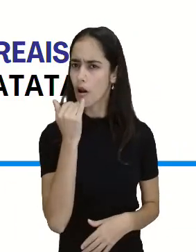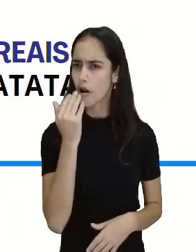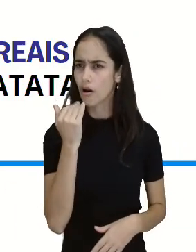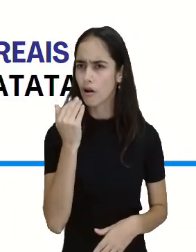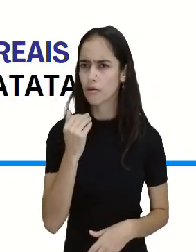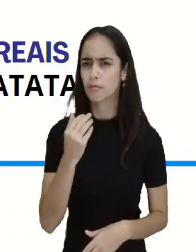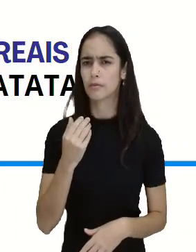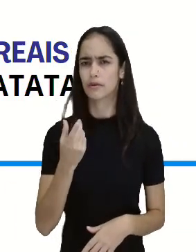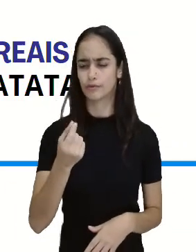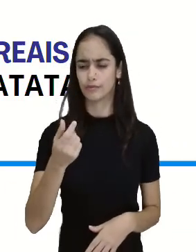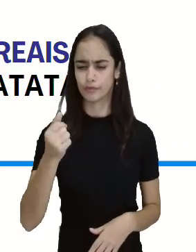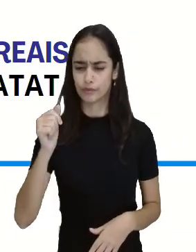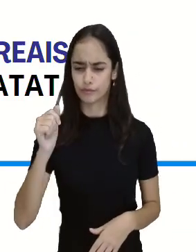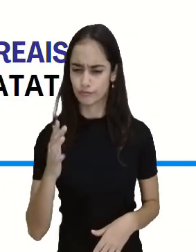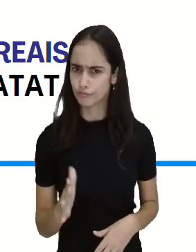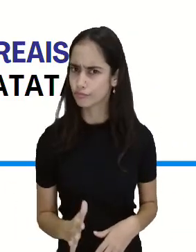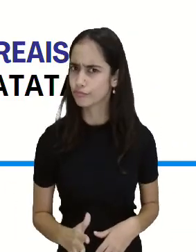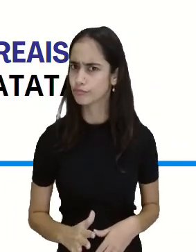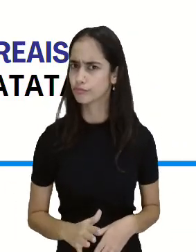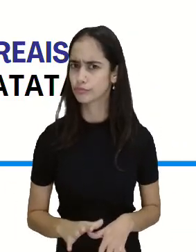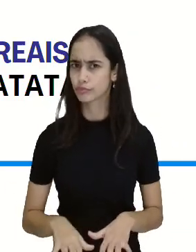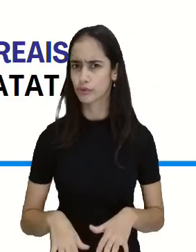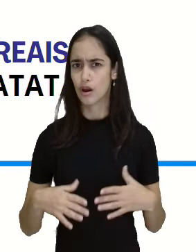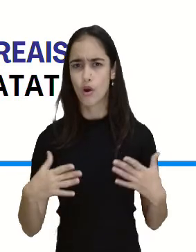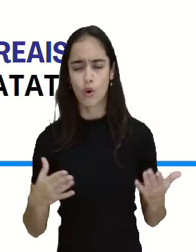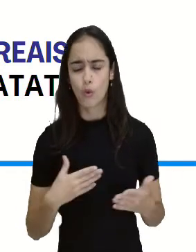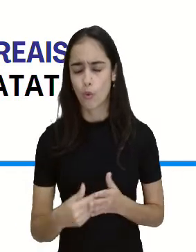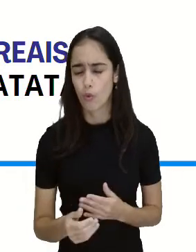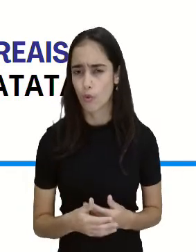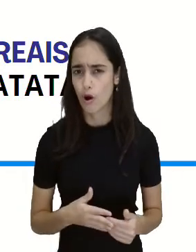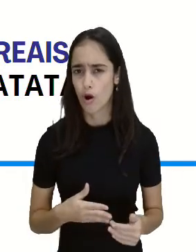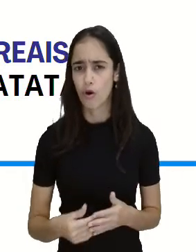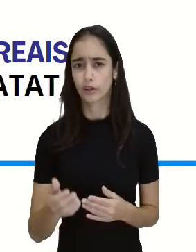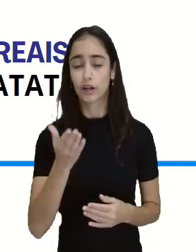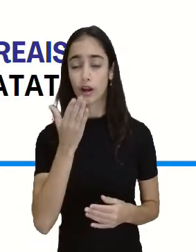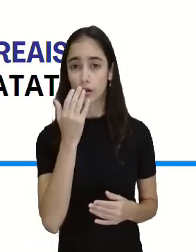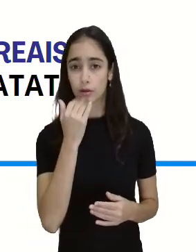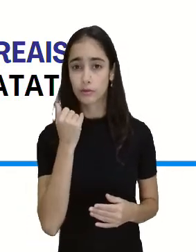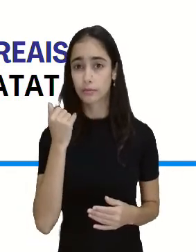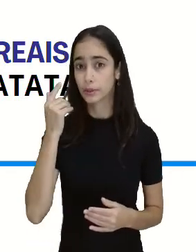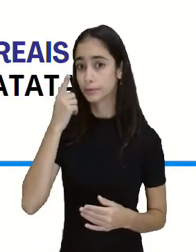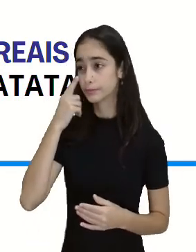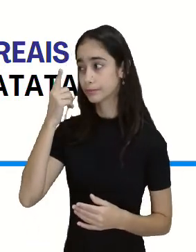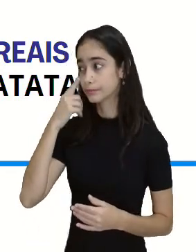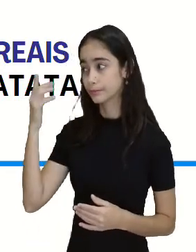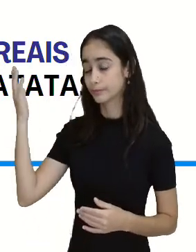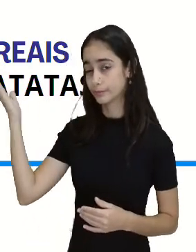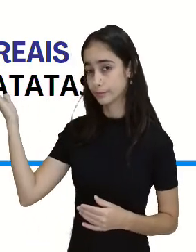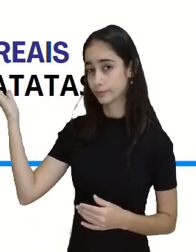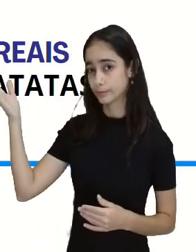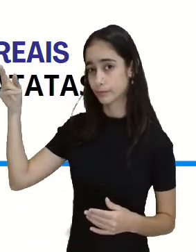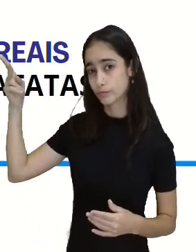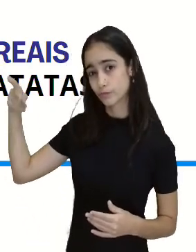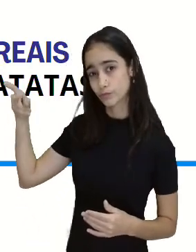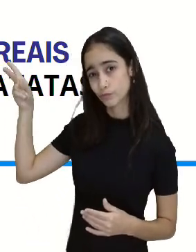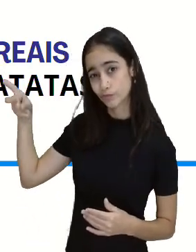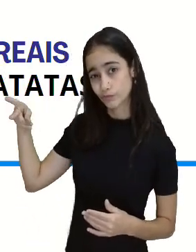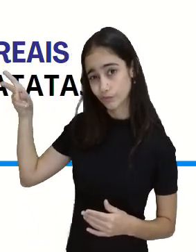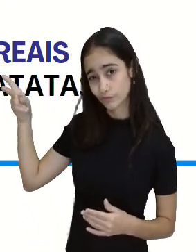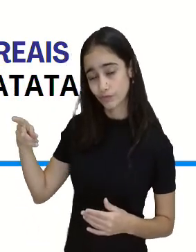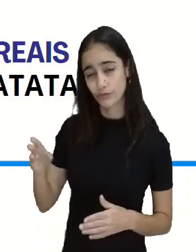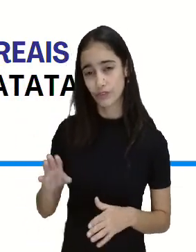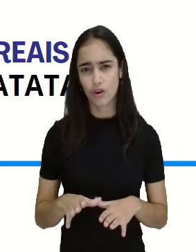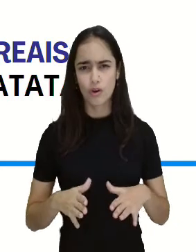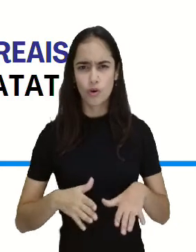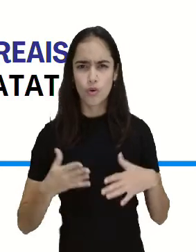batata, entra tomate, qualquer tipo de alimento. Que nesse caso daí, eu só estou falando de tomates e batatas. E aí, em